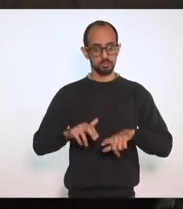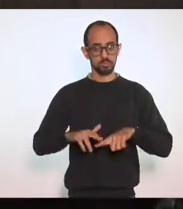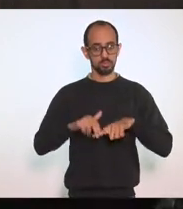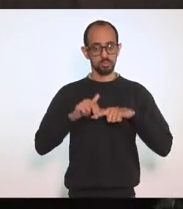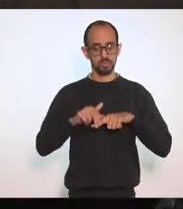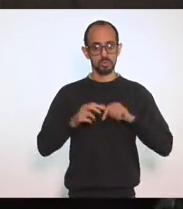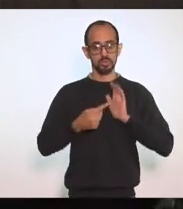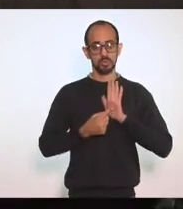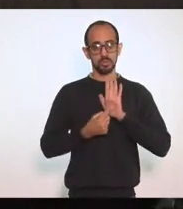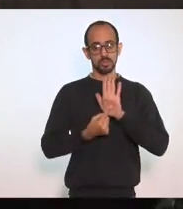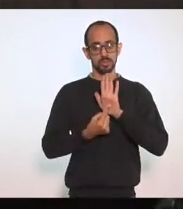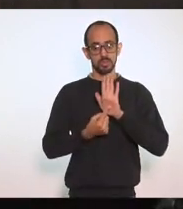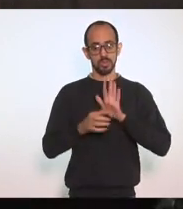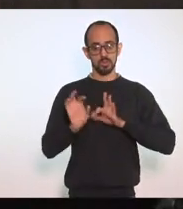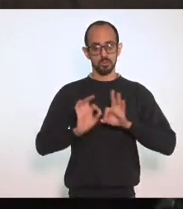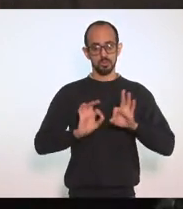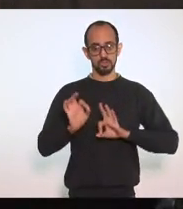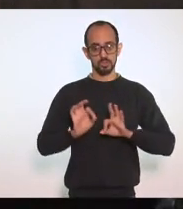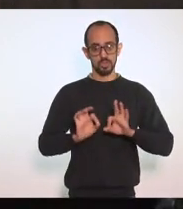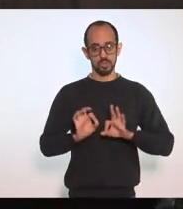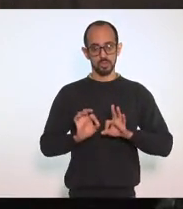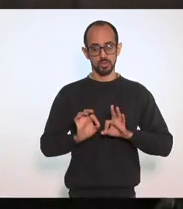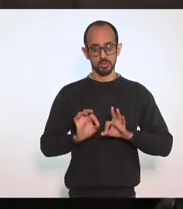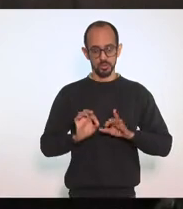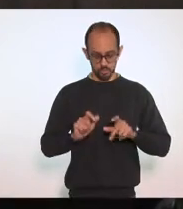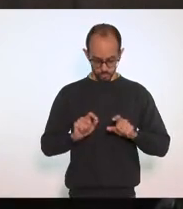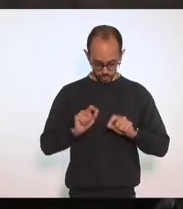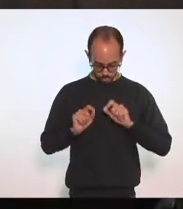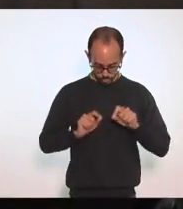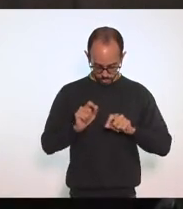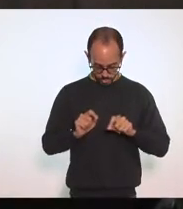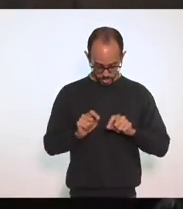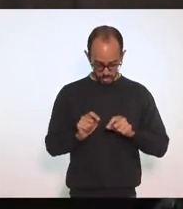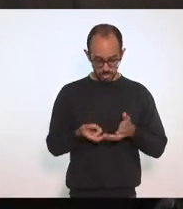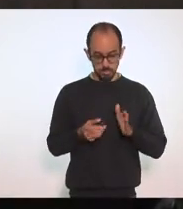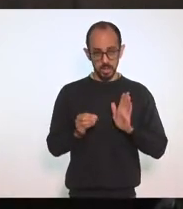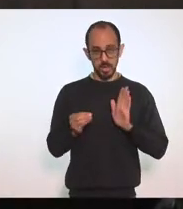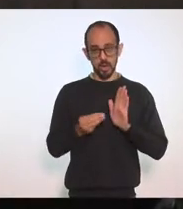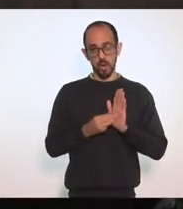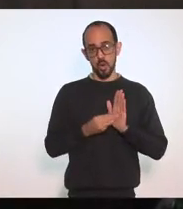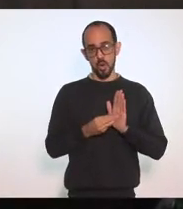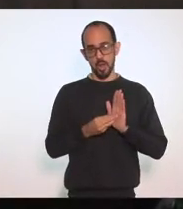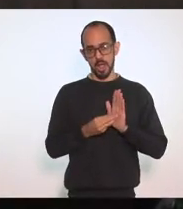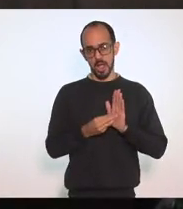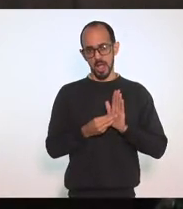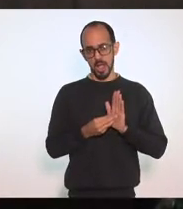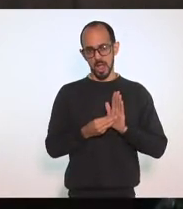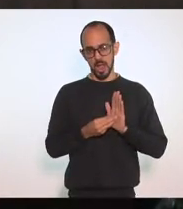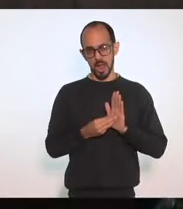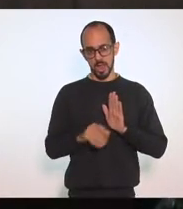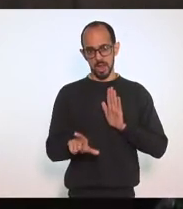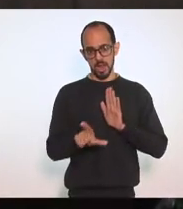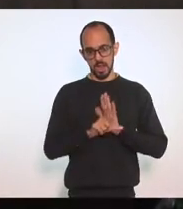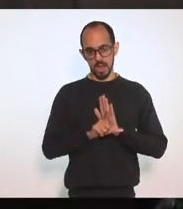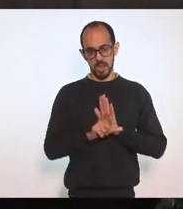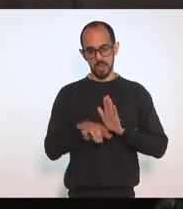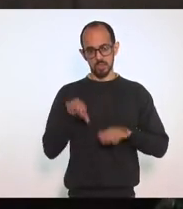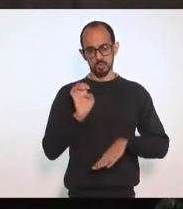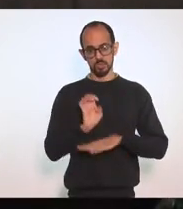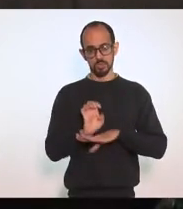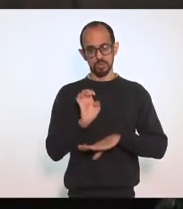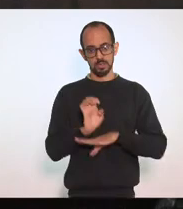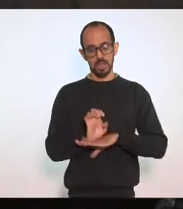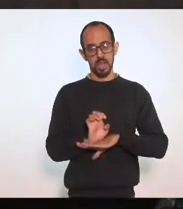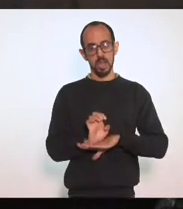Apresentei um Projeto Antes de mais Nada Para inscrever Na legislação Estadual Um